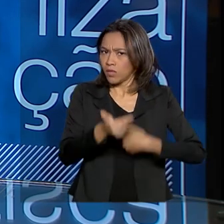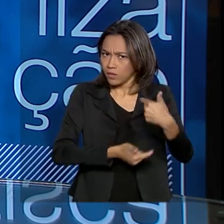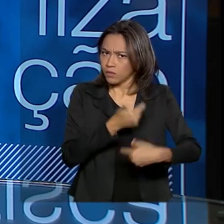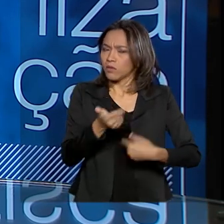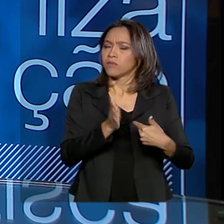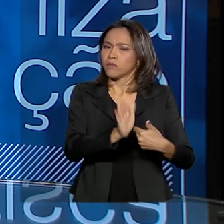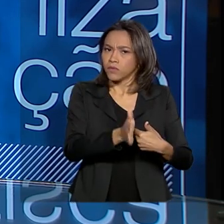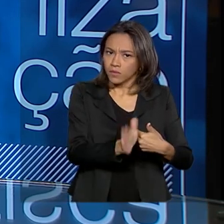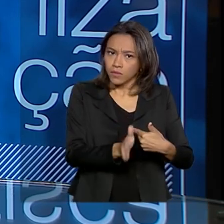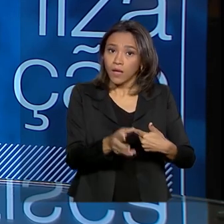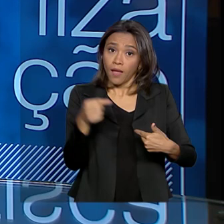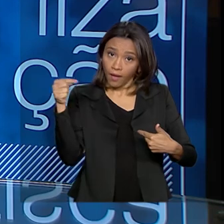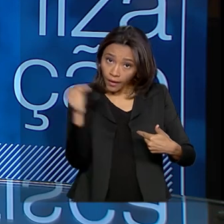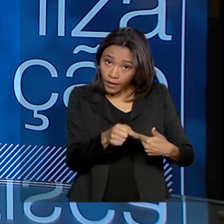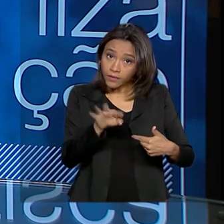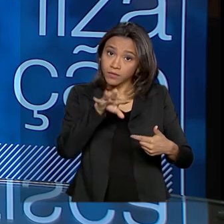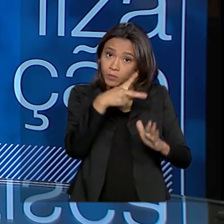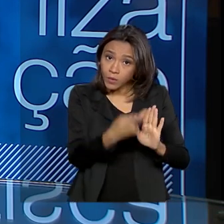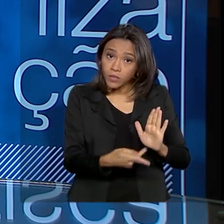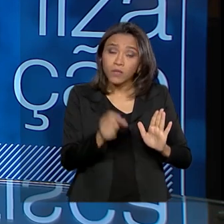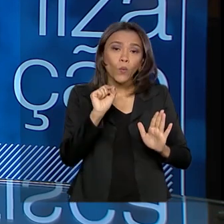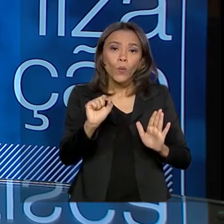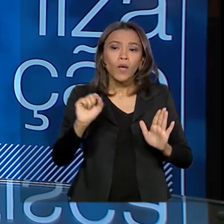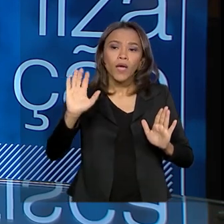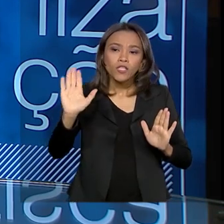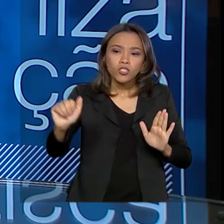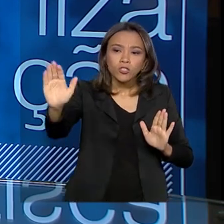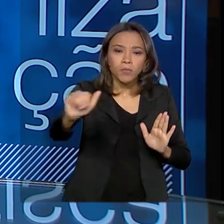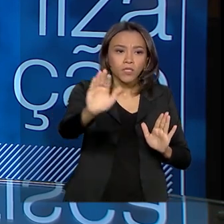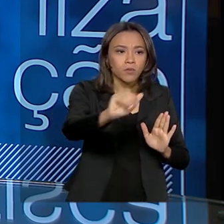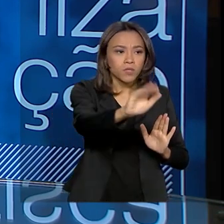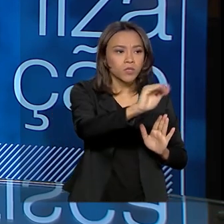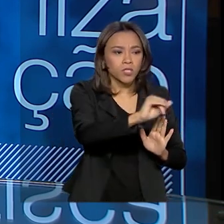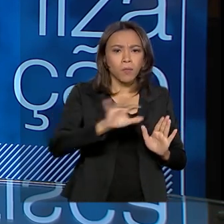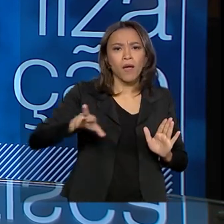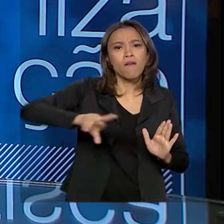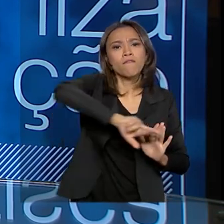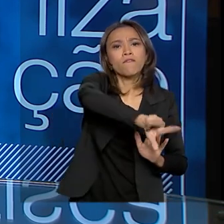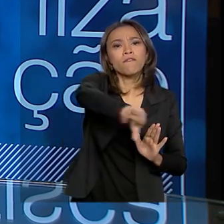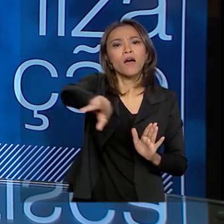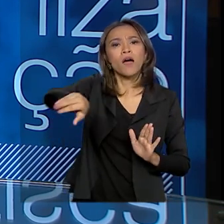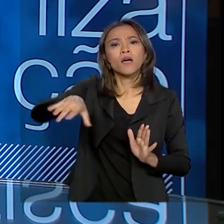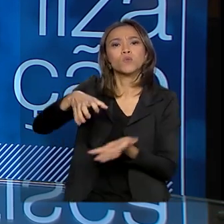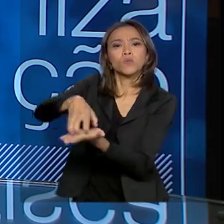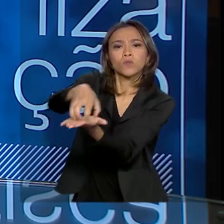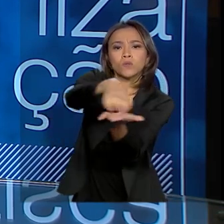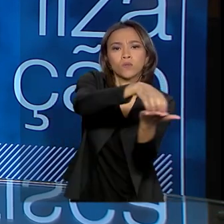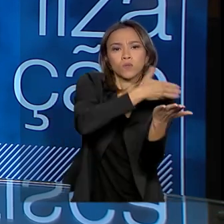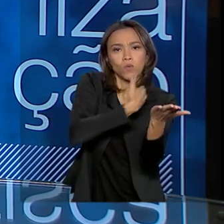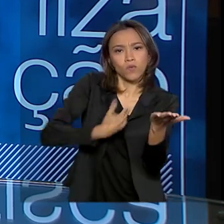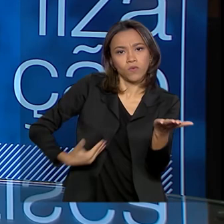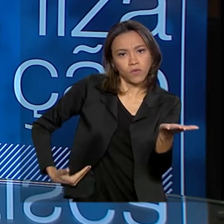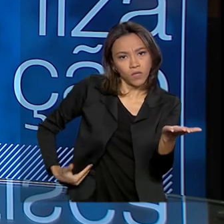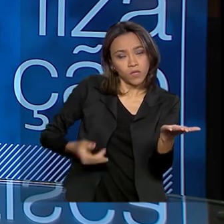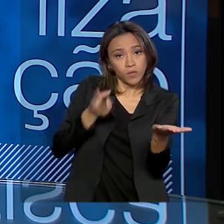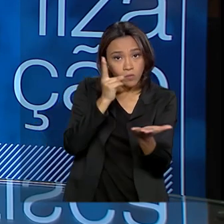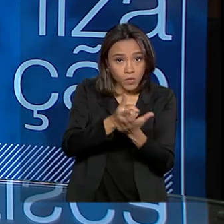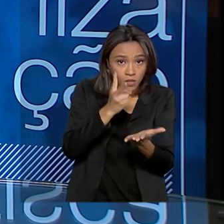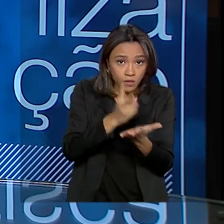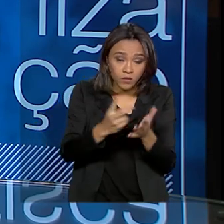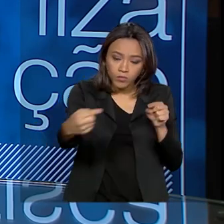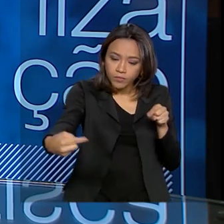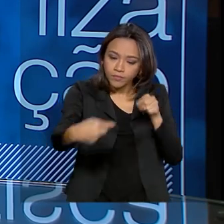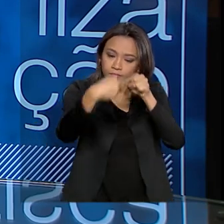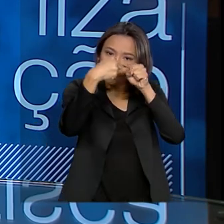Ela, na prática, é envolver vários atores, vários órgãos da administração pública dentro de uma mesma agenda de